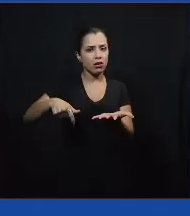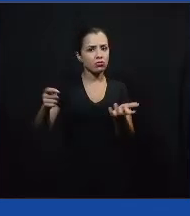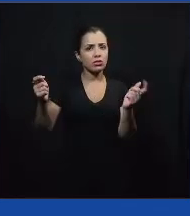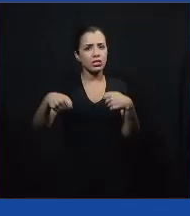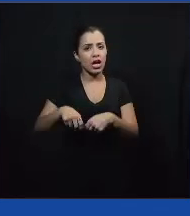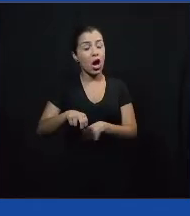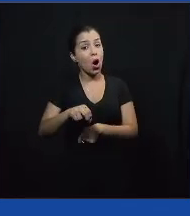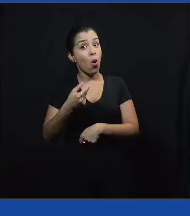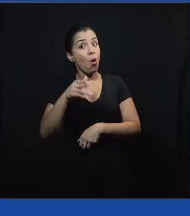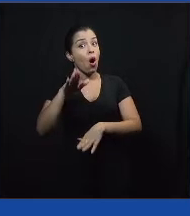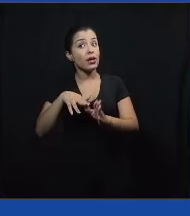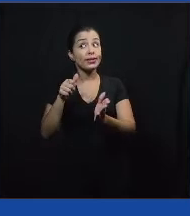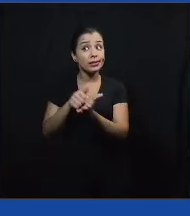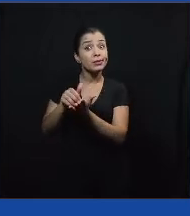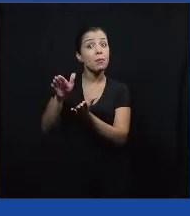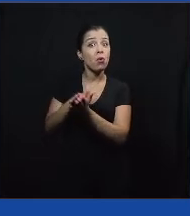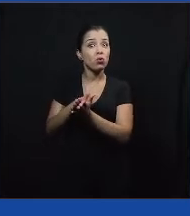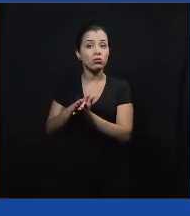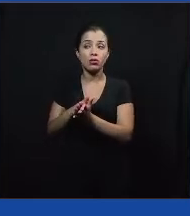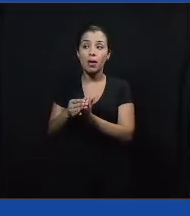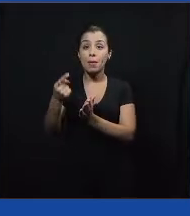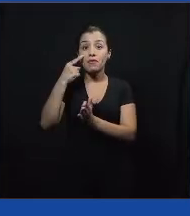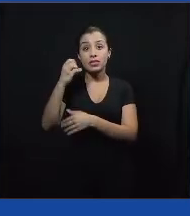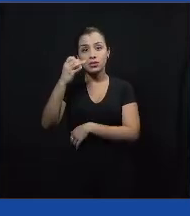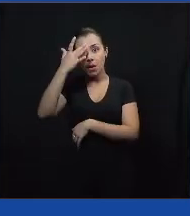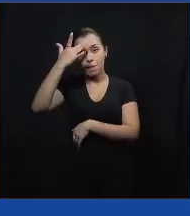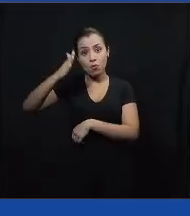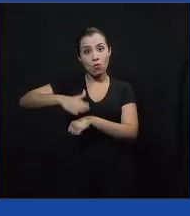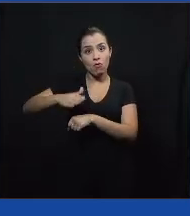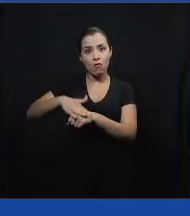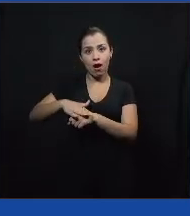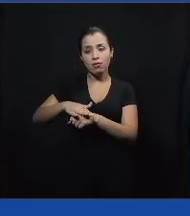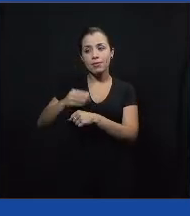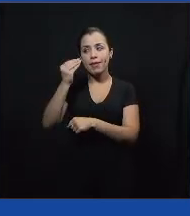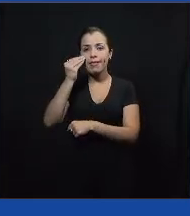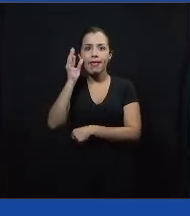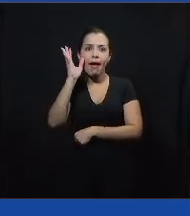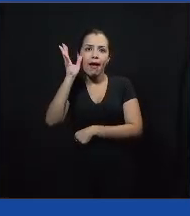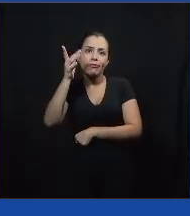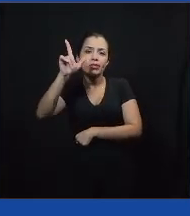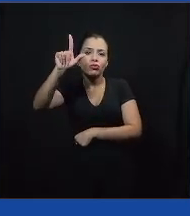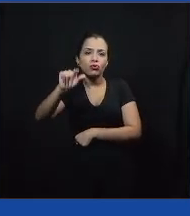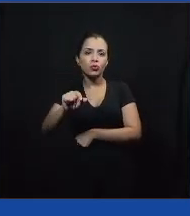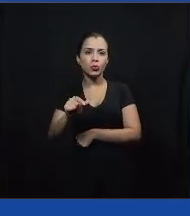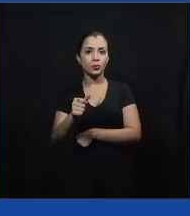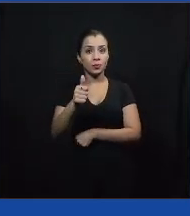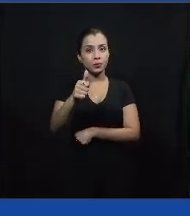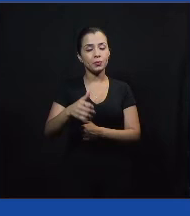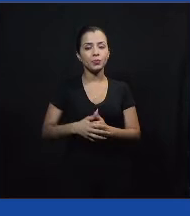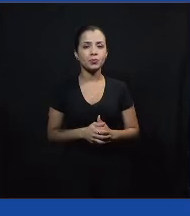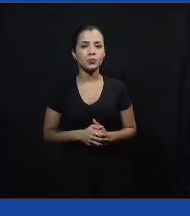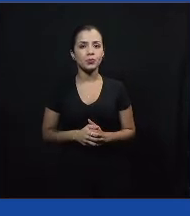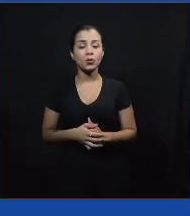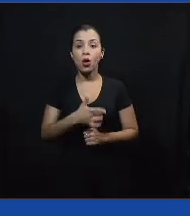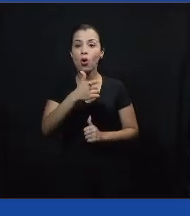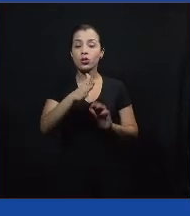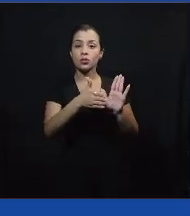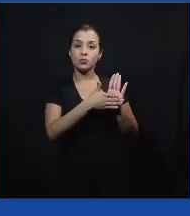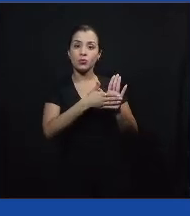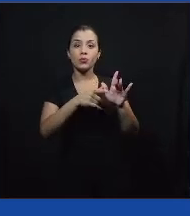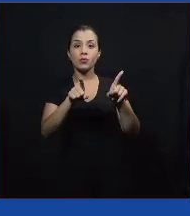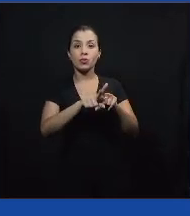para tentar resolver esse problema que a gente vai lidar. E depois, o embasamento da proposta são os dados aí que a Gabi também já trouxe